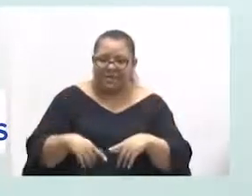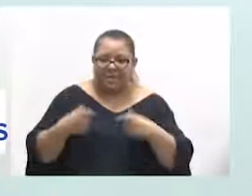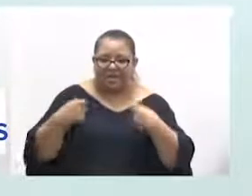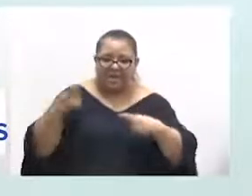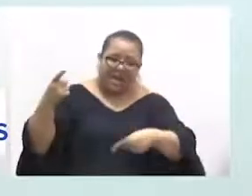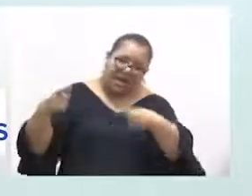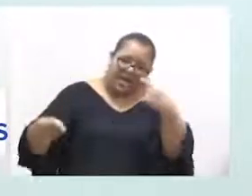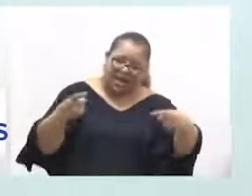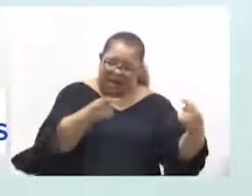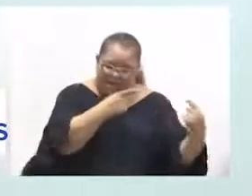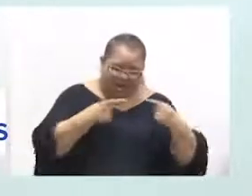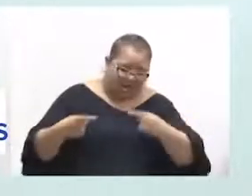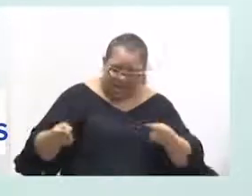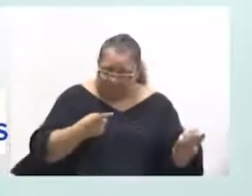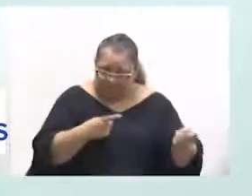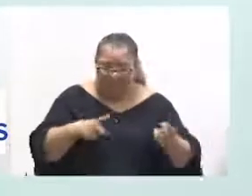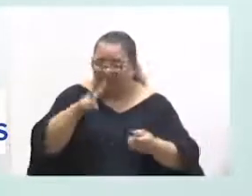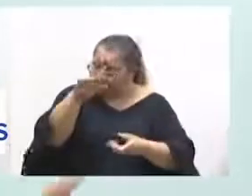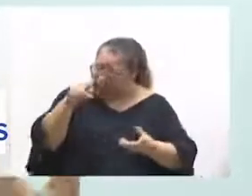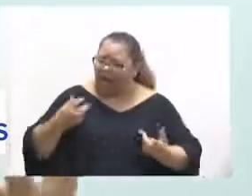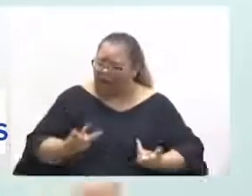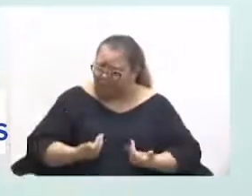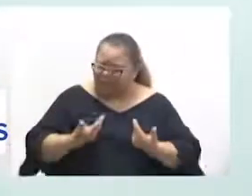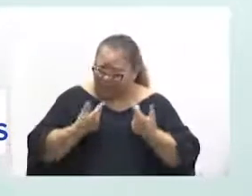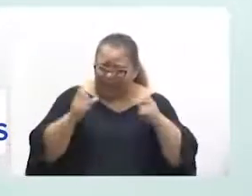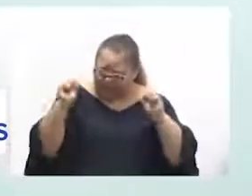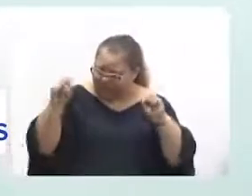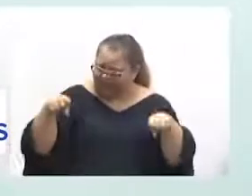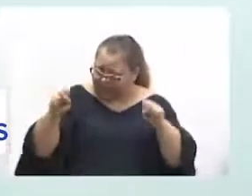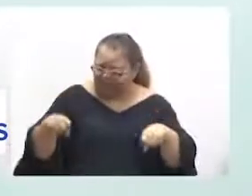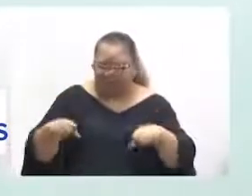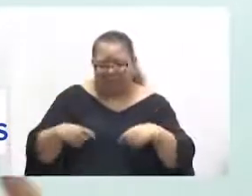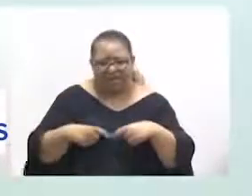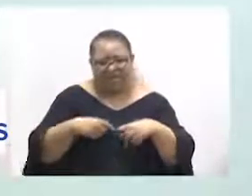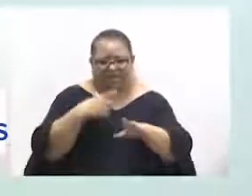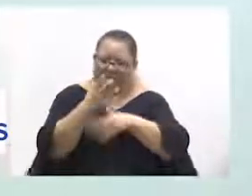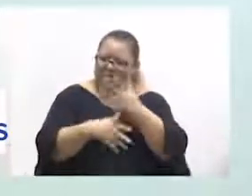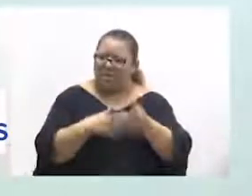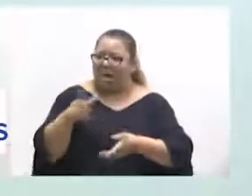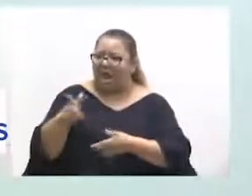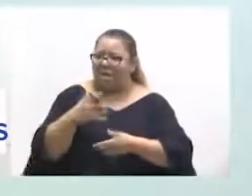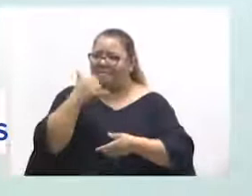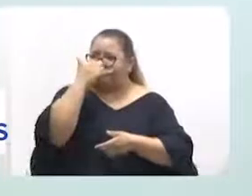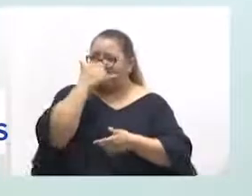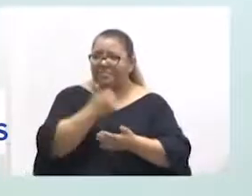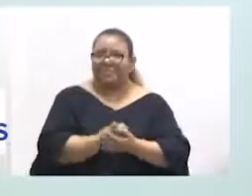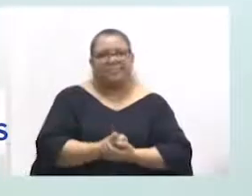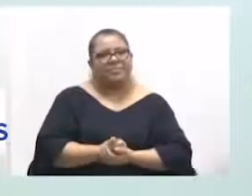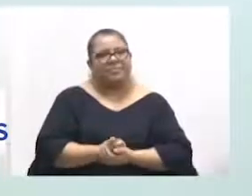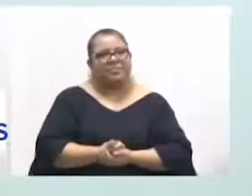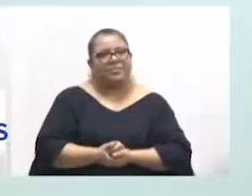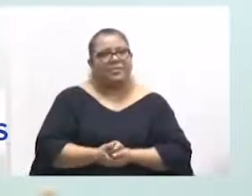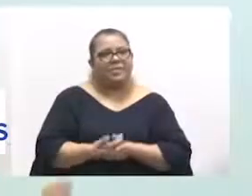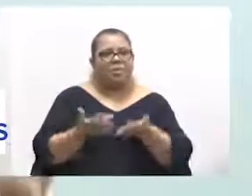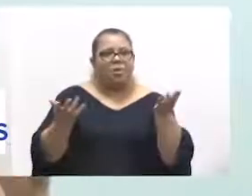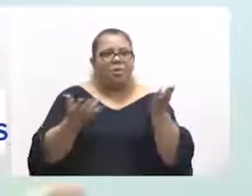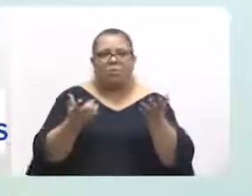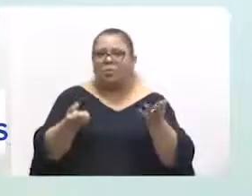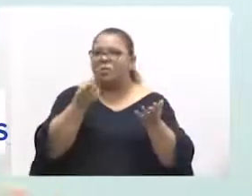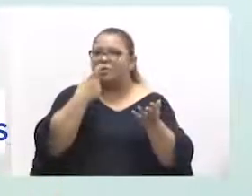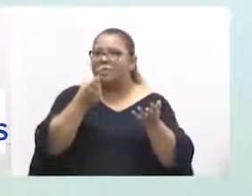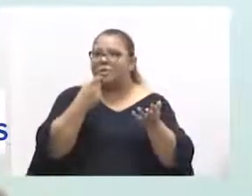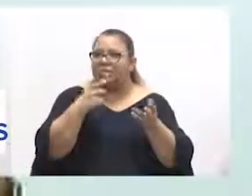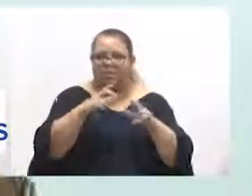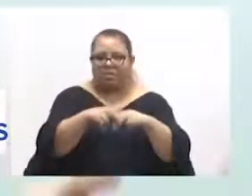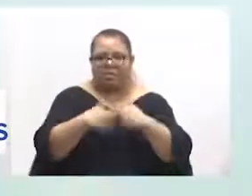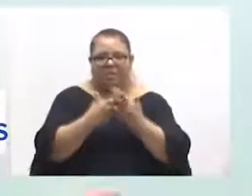discutir com o pessoal da cirurgia para poder operar o paciente, porque ele não tem tratamento. Se ele for encaminhado para